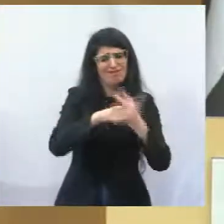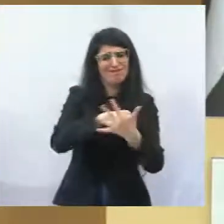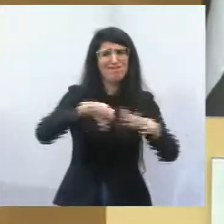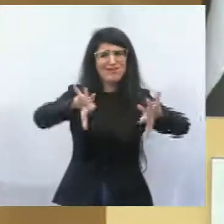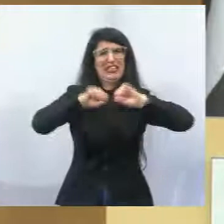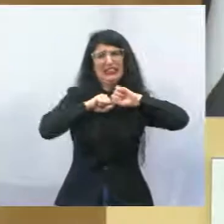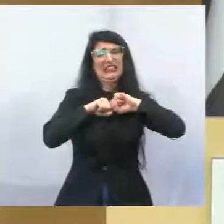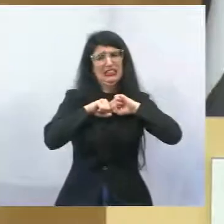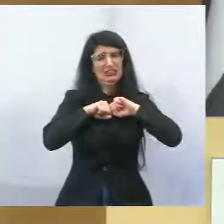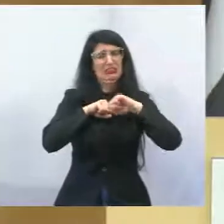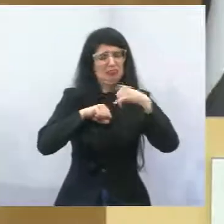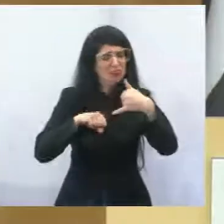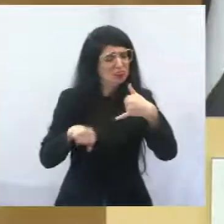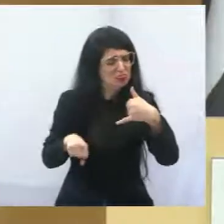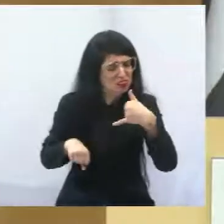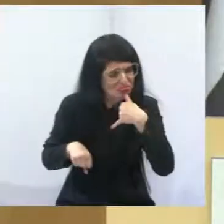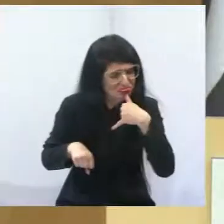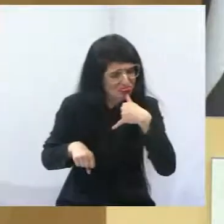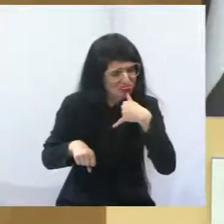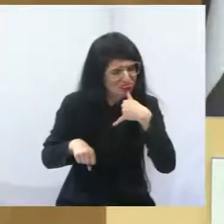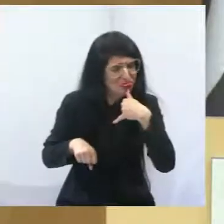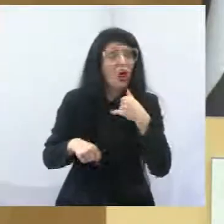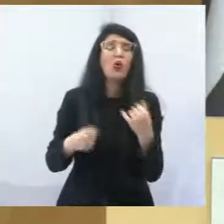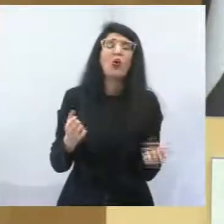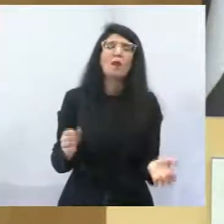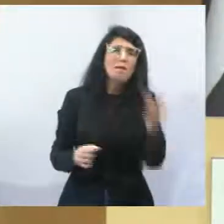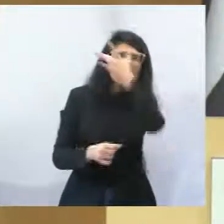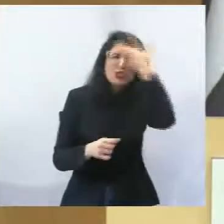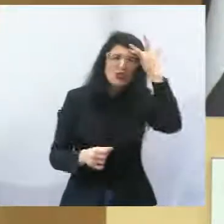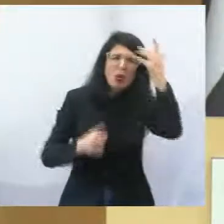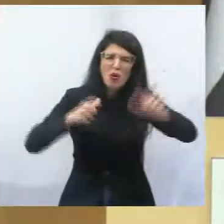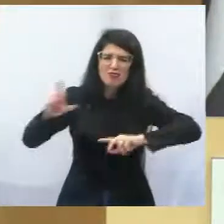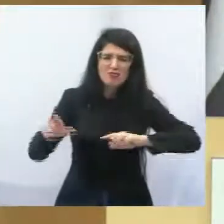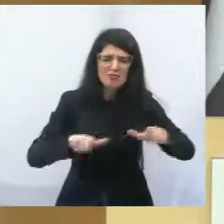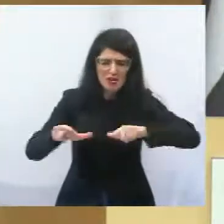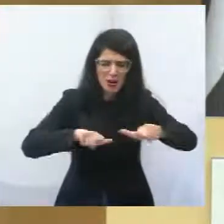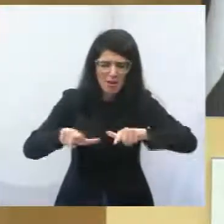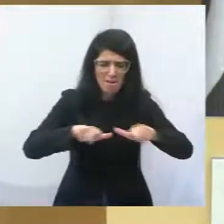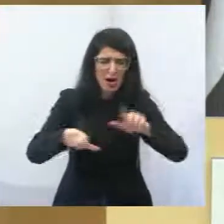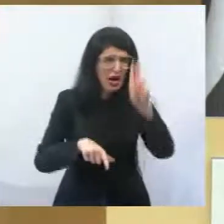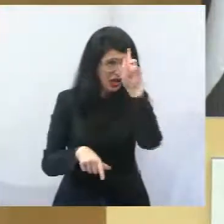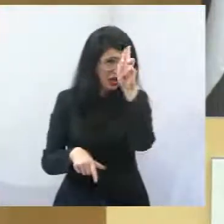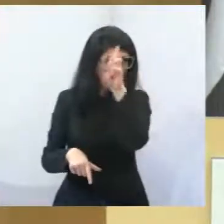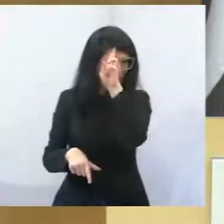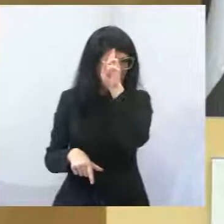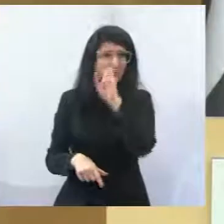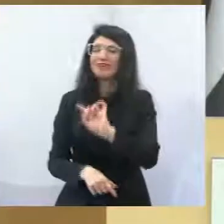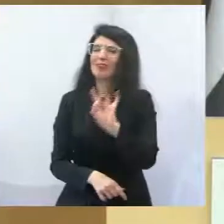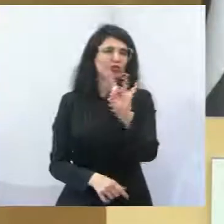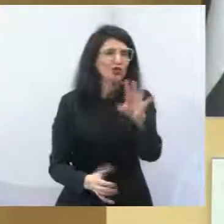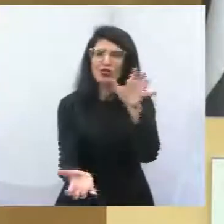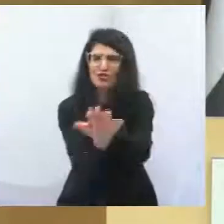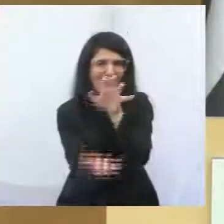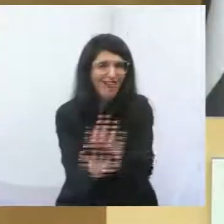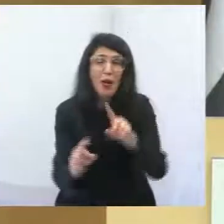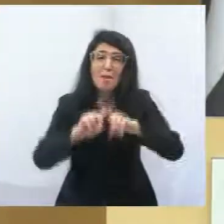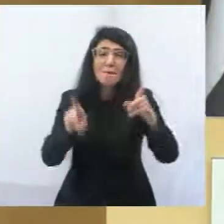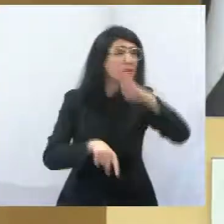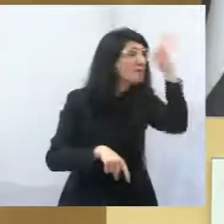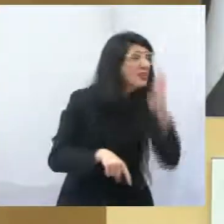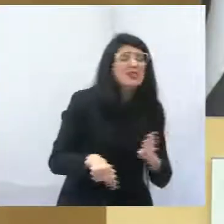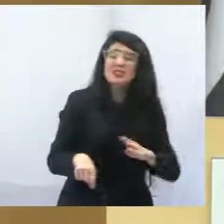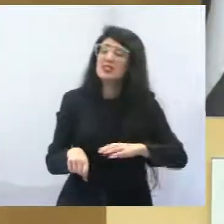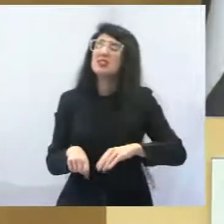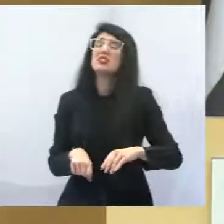categoria de trabalhadores, vereadora Patrícia, que foi se criando não só em Jacareí, não só no Brasil, mas no mundo.